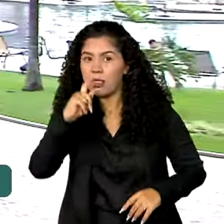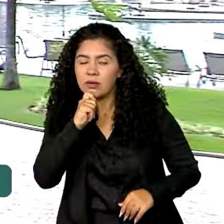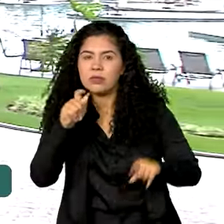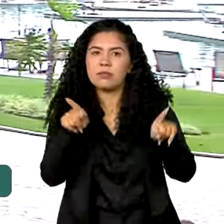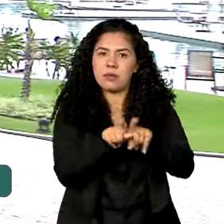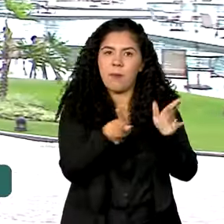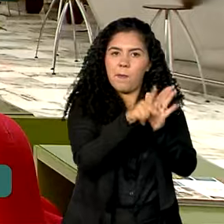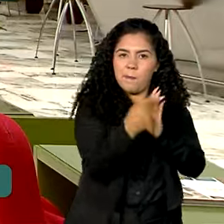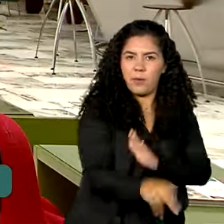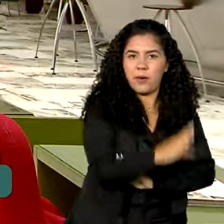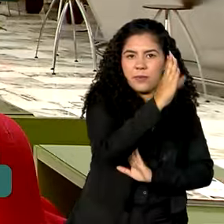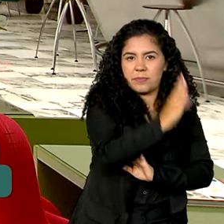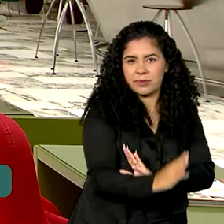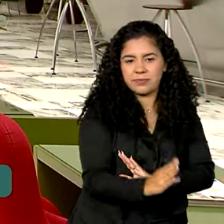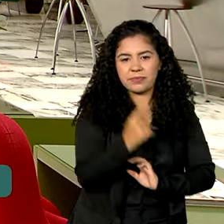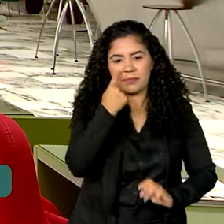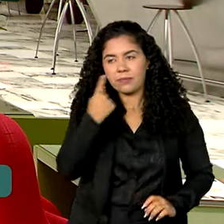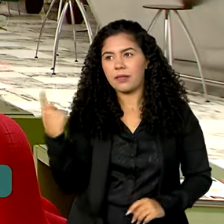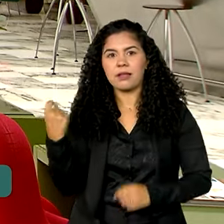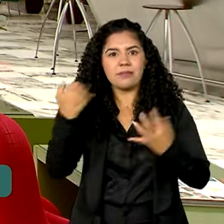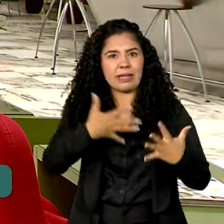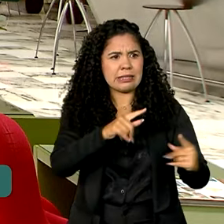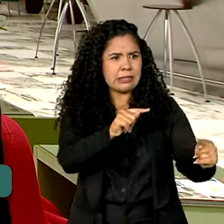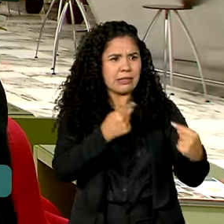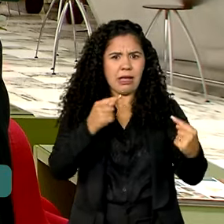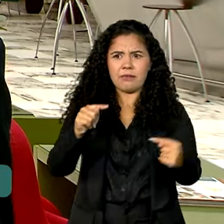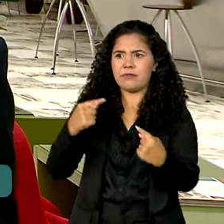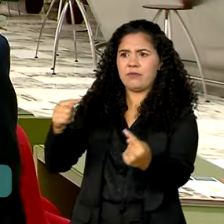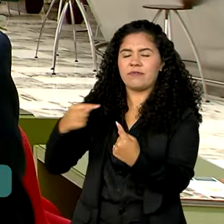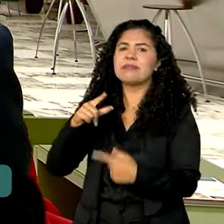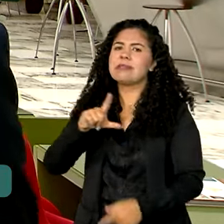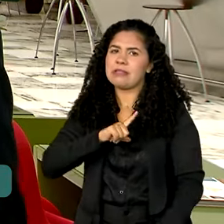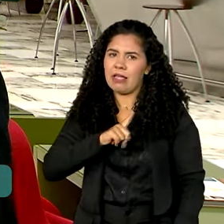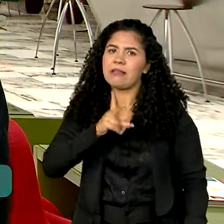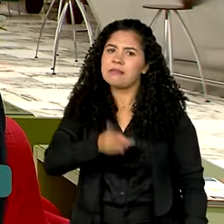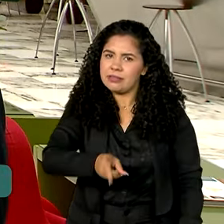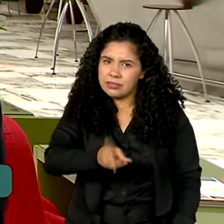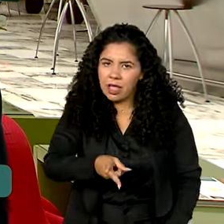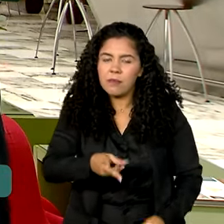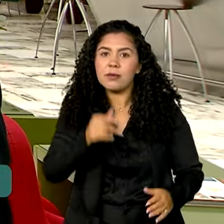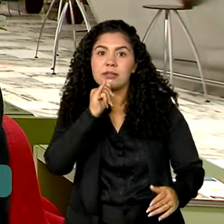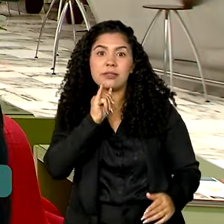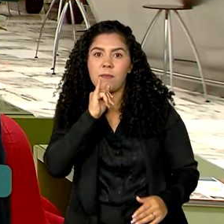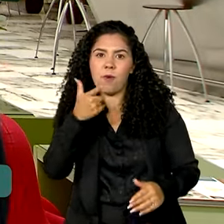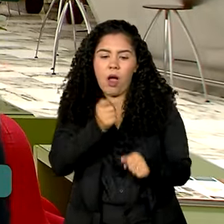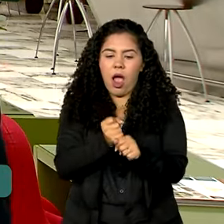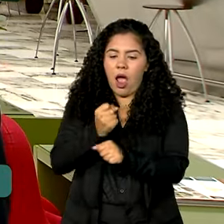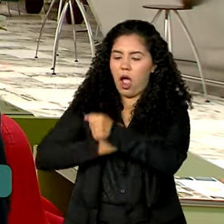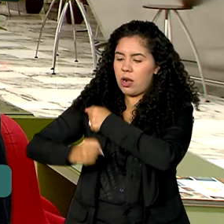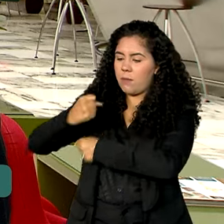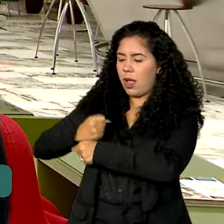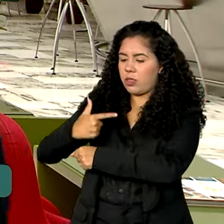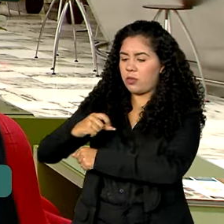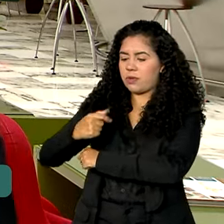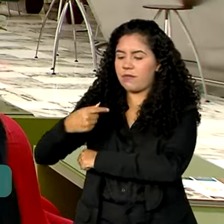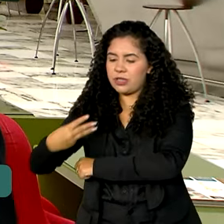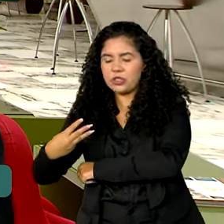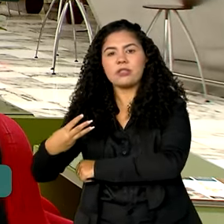nacionais. Sempre tem os desafios, né? Quando a gente vem de um ano bom, né? 2023 foi o ano da